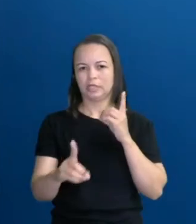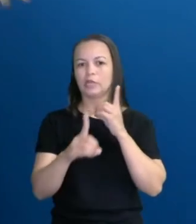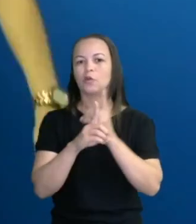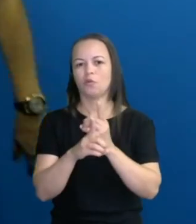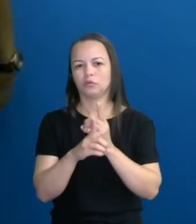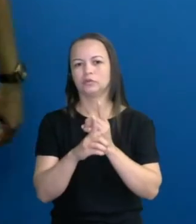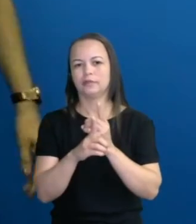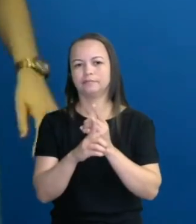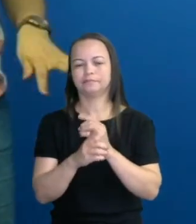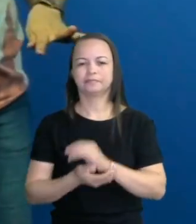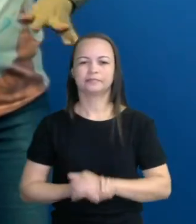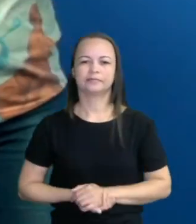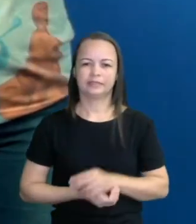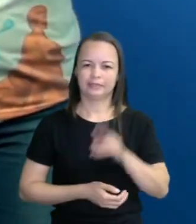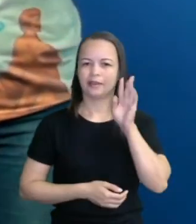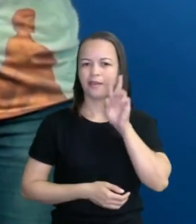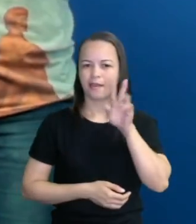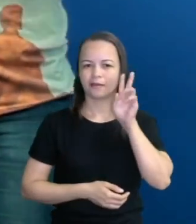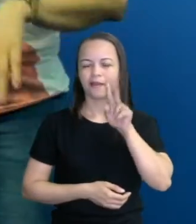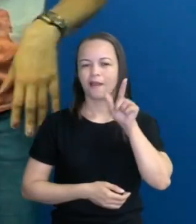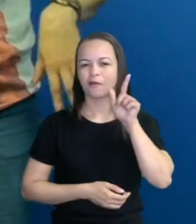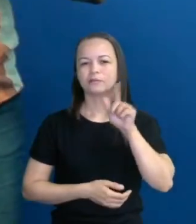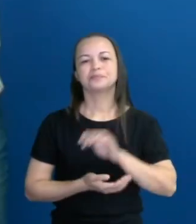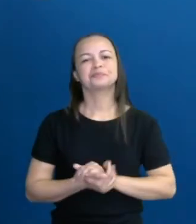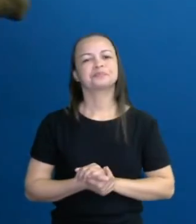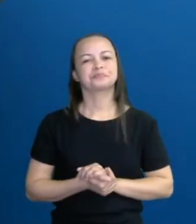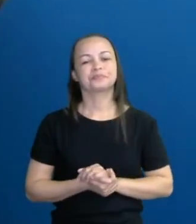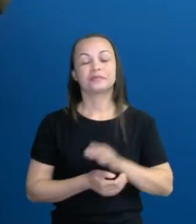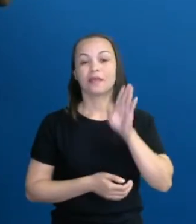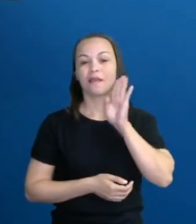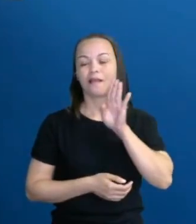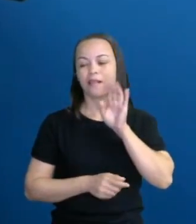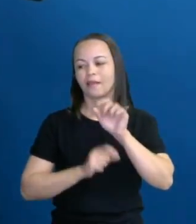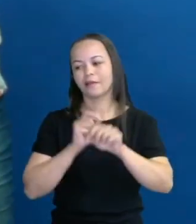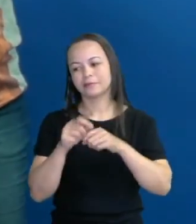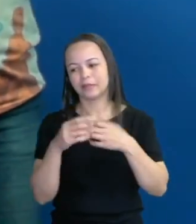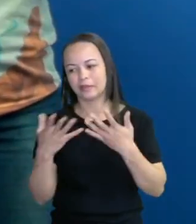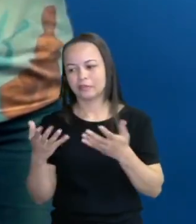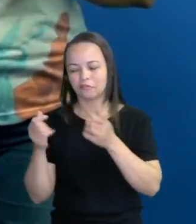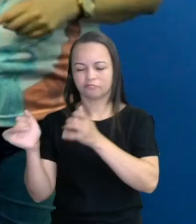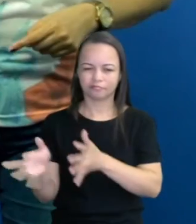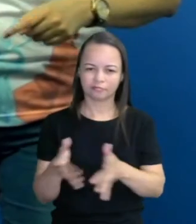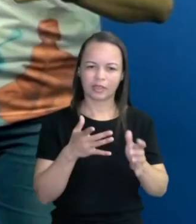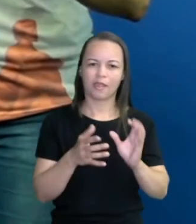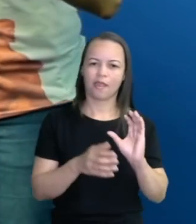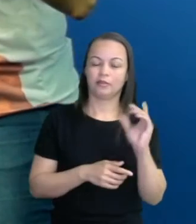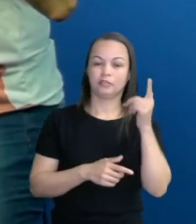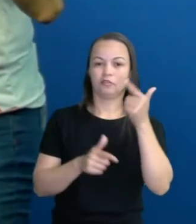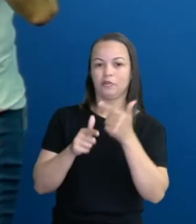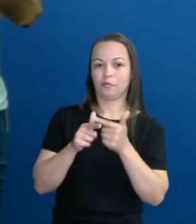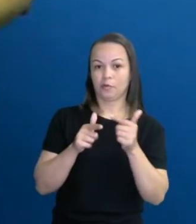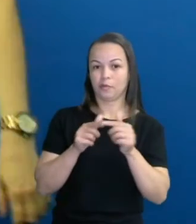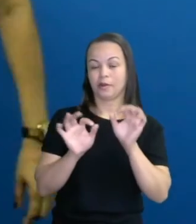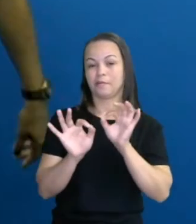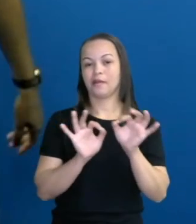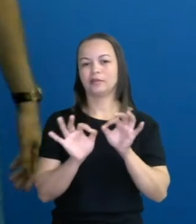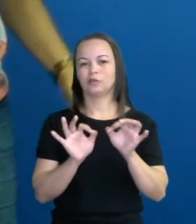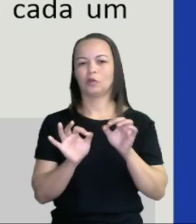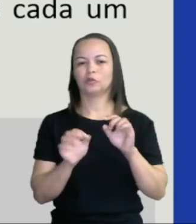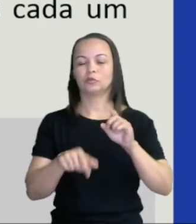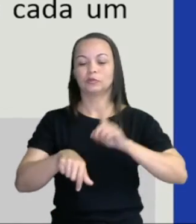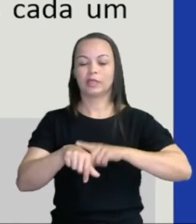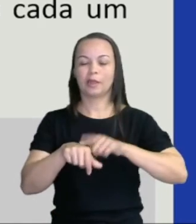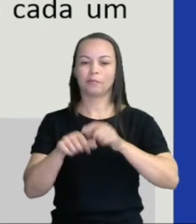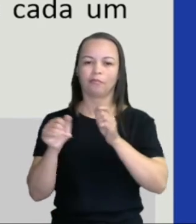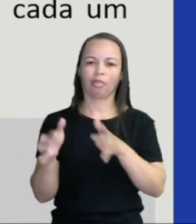Eita! Legal, né? Tranquilinho. Mas vamos lá, porque a gente precisa resolver o problema e nosso tempo está acabando.